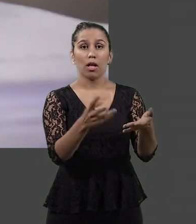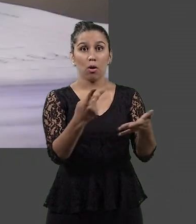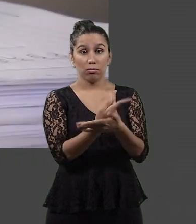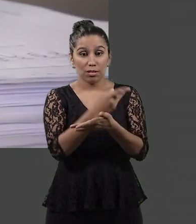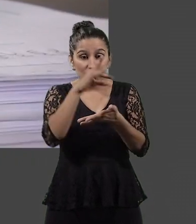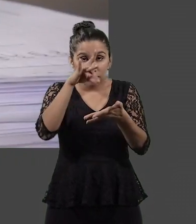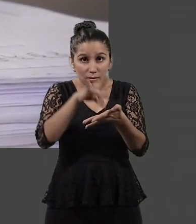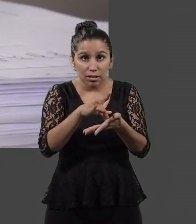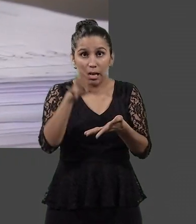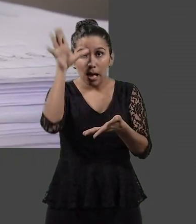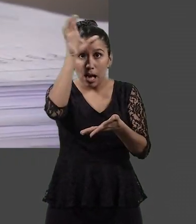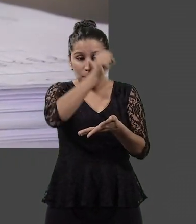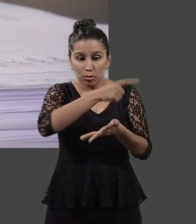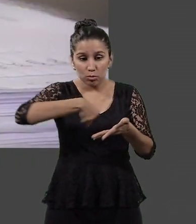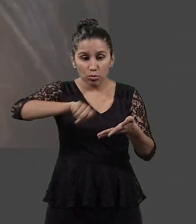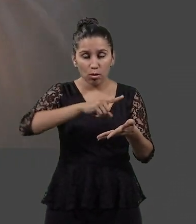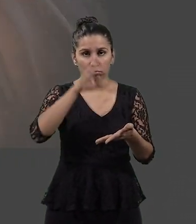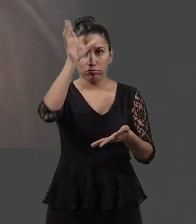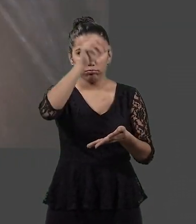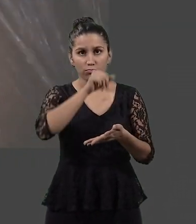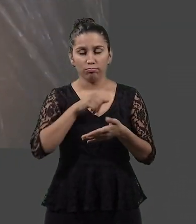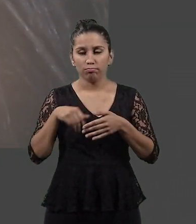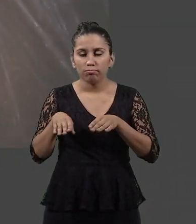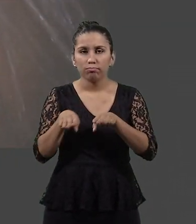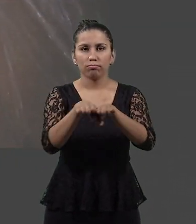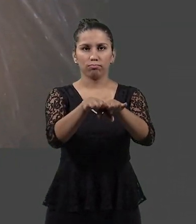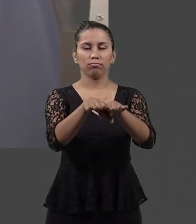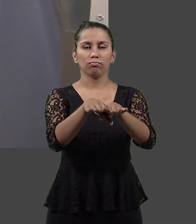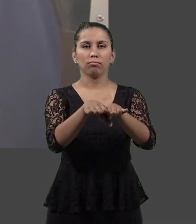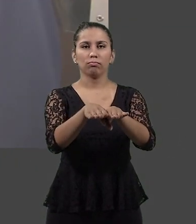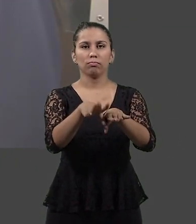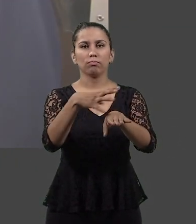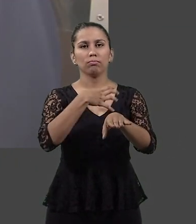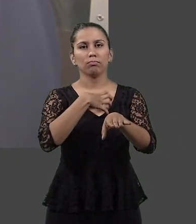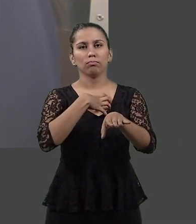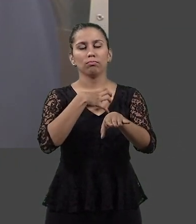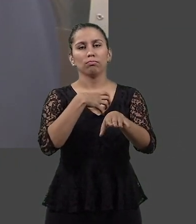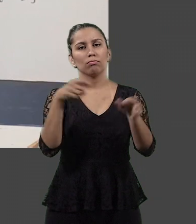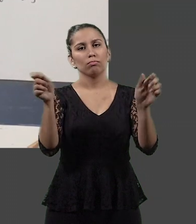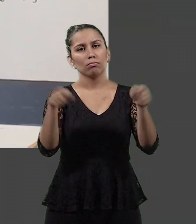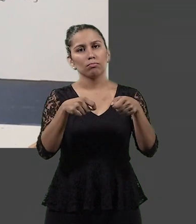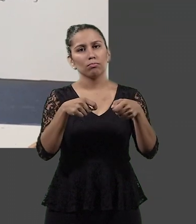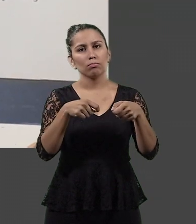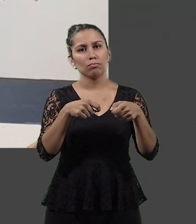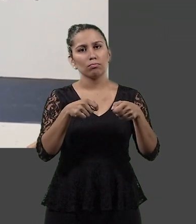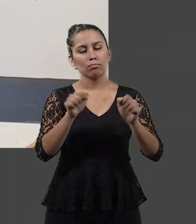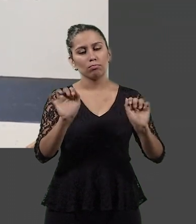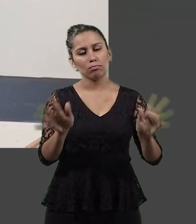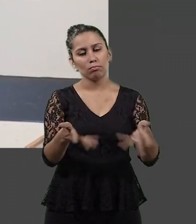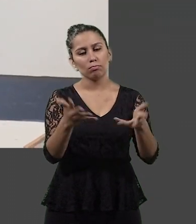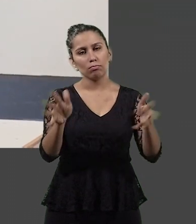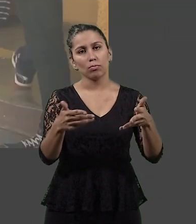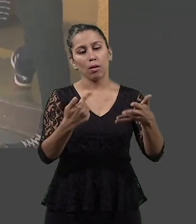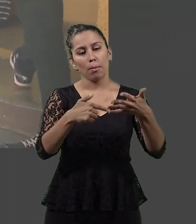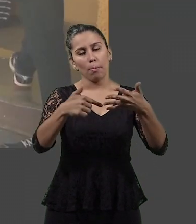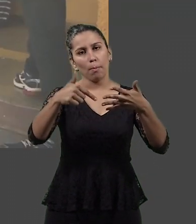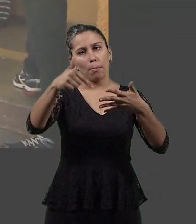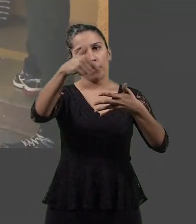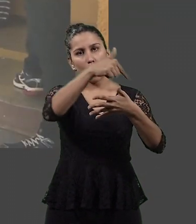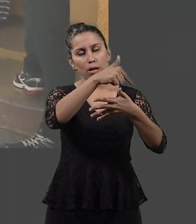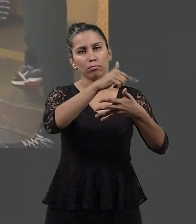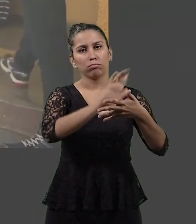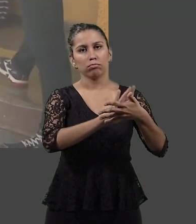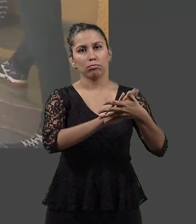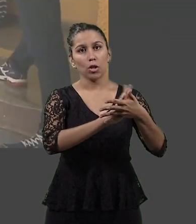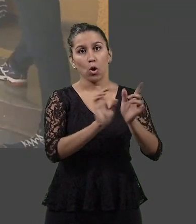aprendizagem por parte dos estudantes, de forma a contribuir para a melhoria do ensino e dos indicadores educacionais, Tribunais